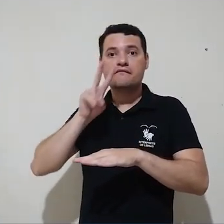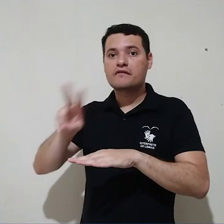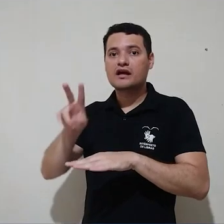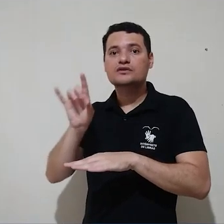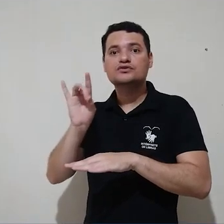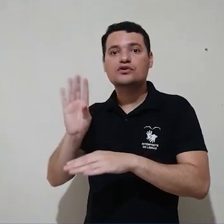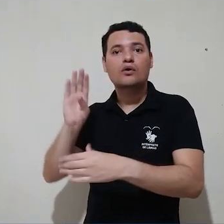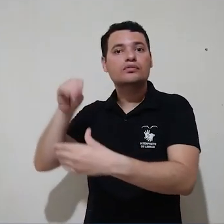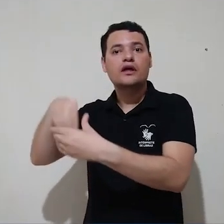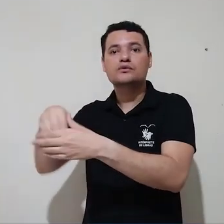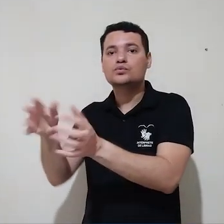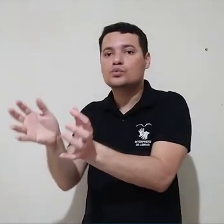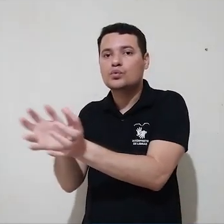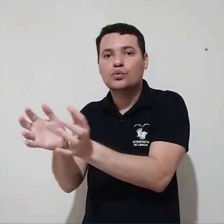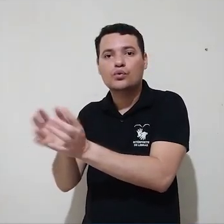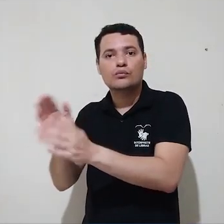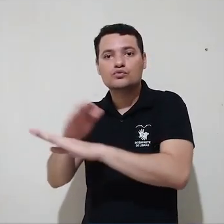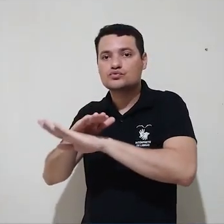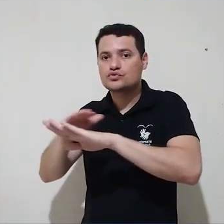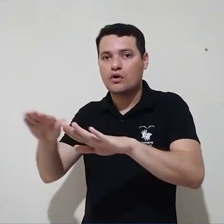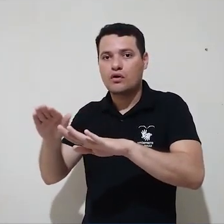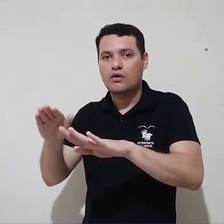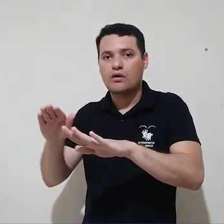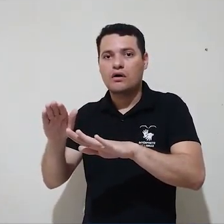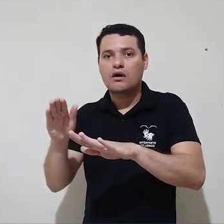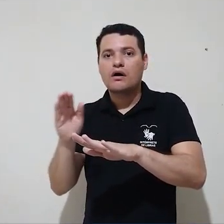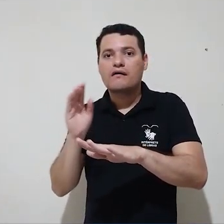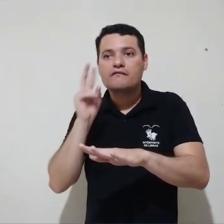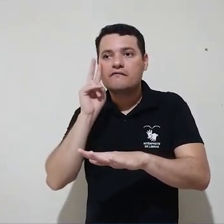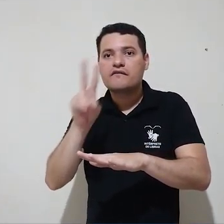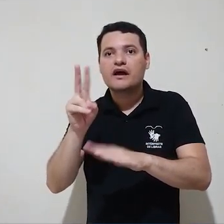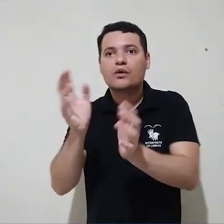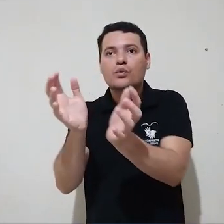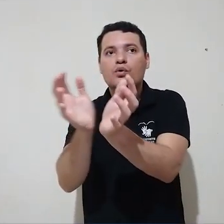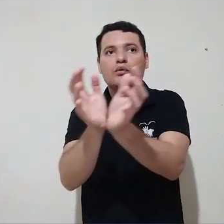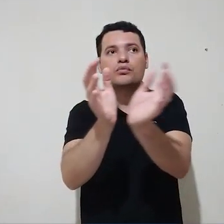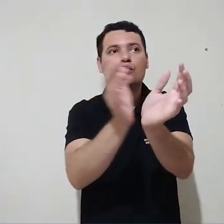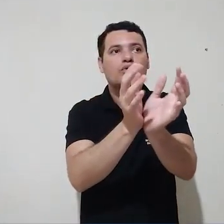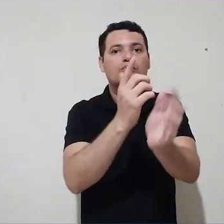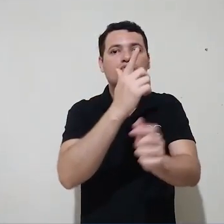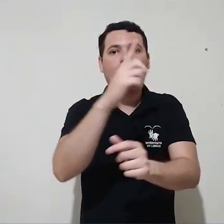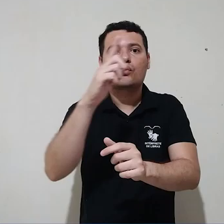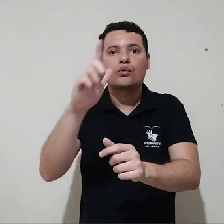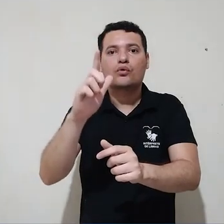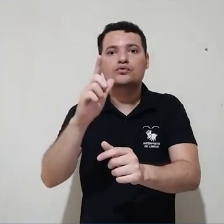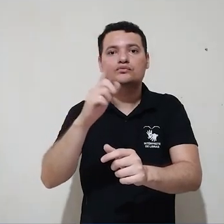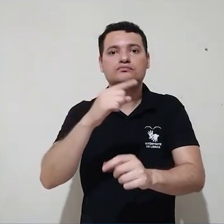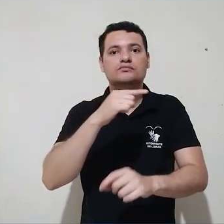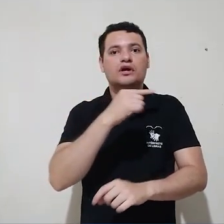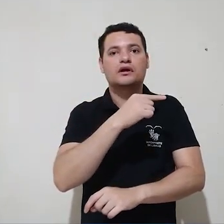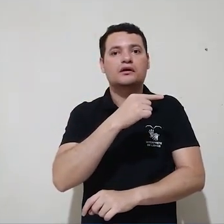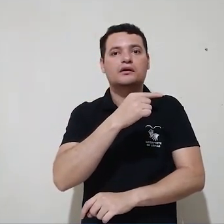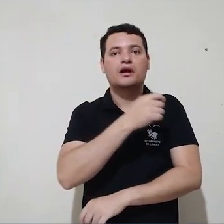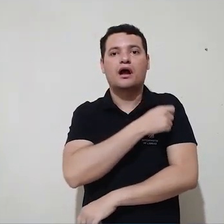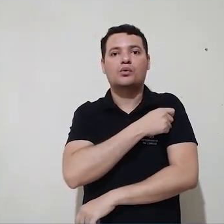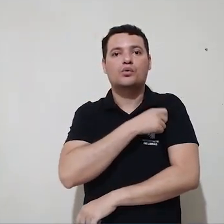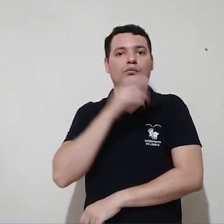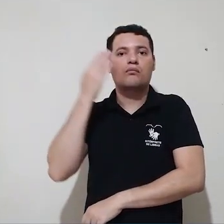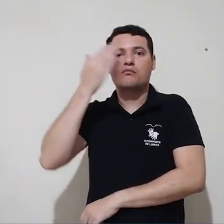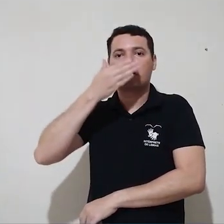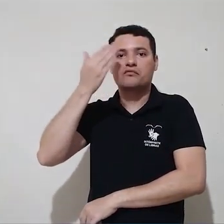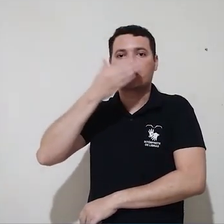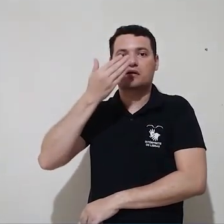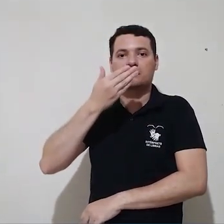consegue ver apenas usuários que estão inseridos no grupo 1. Usuários de outros grupos não serão